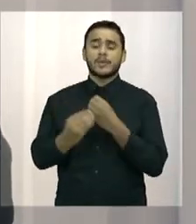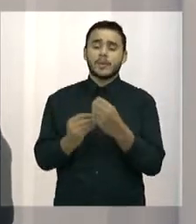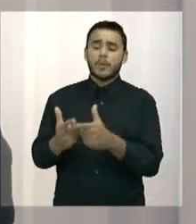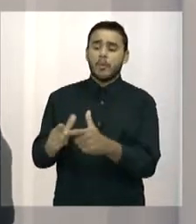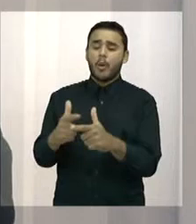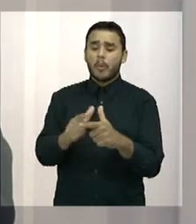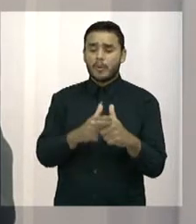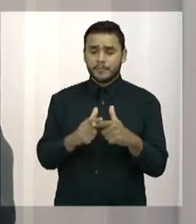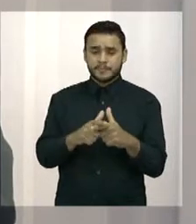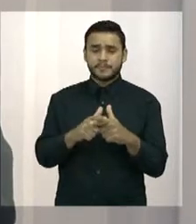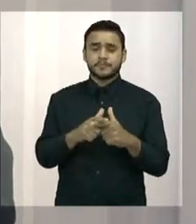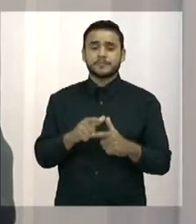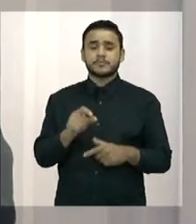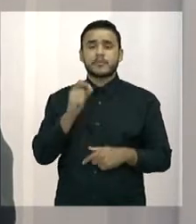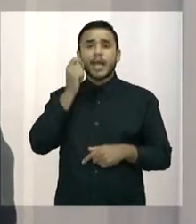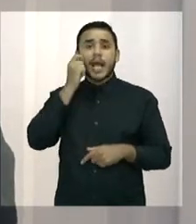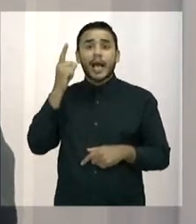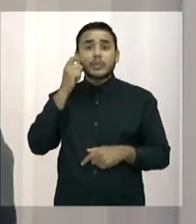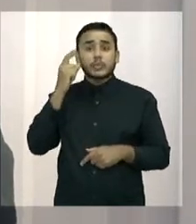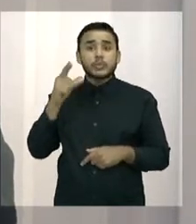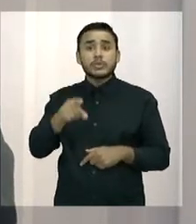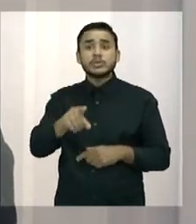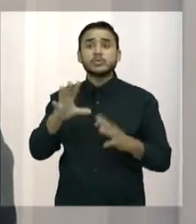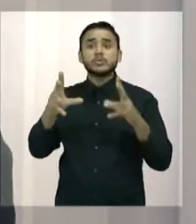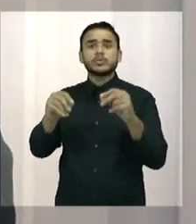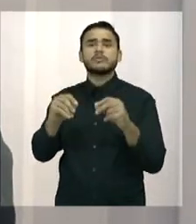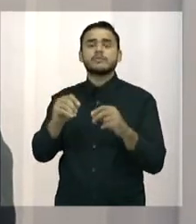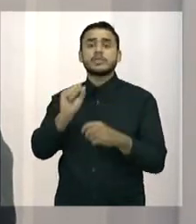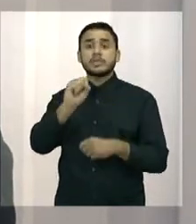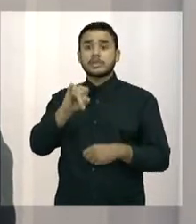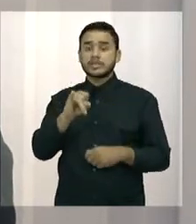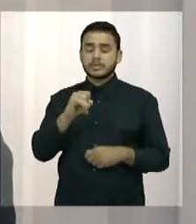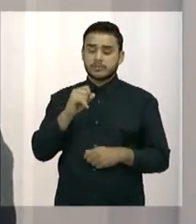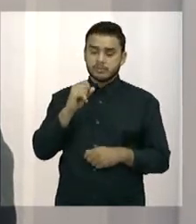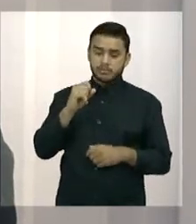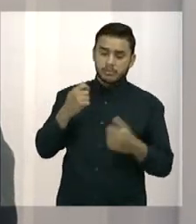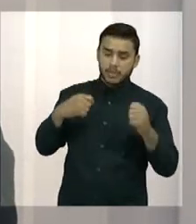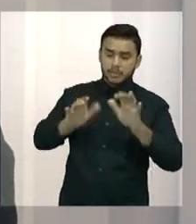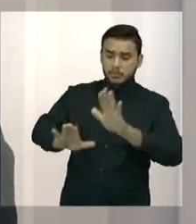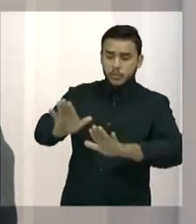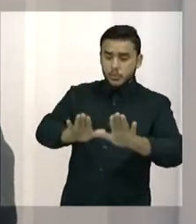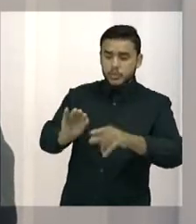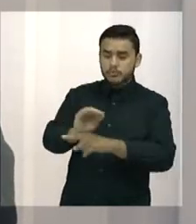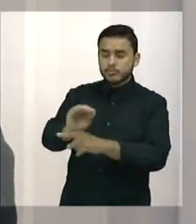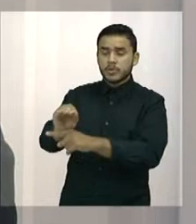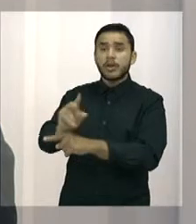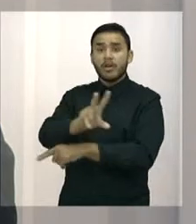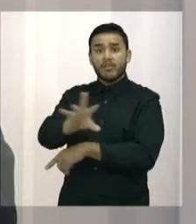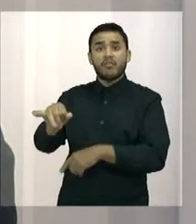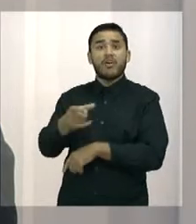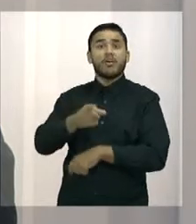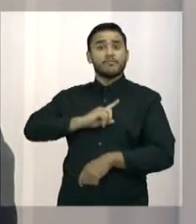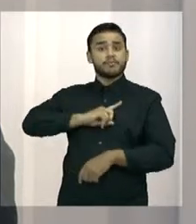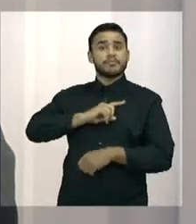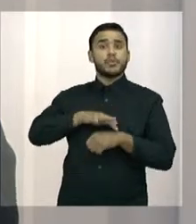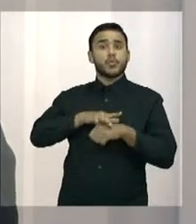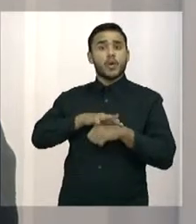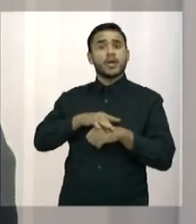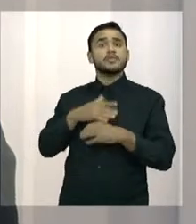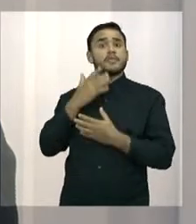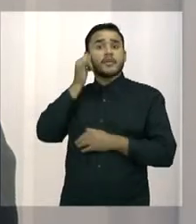Exatamente. Precisa que sejam bem tratados, porque, se não, vem zoonose em cima do ser humano. A parte de